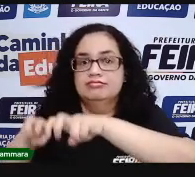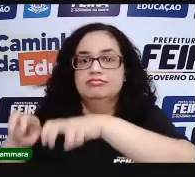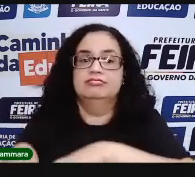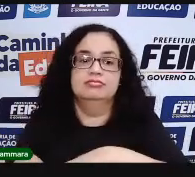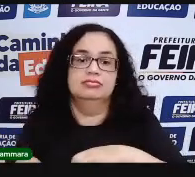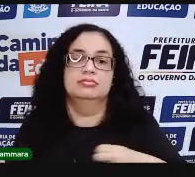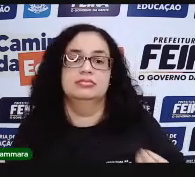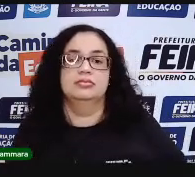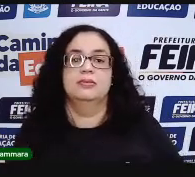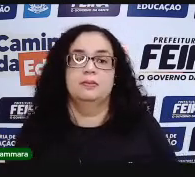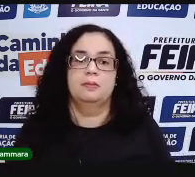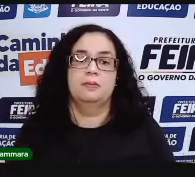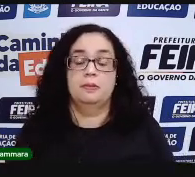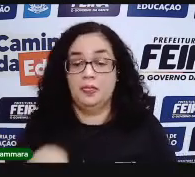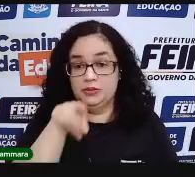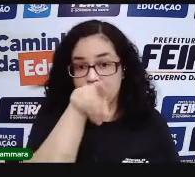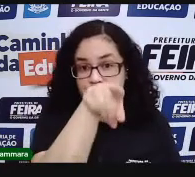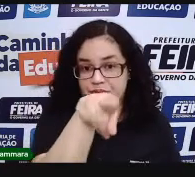tudo começou?